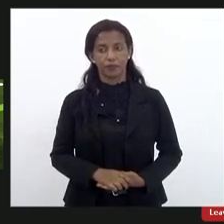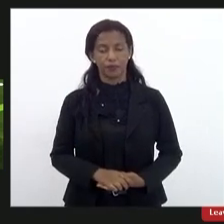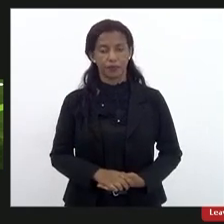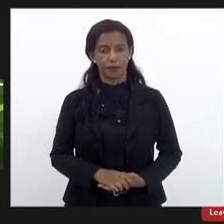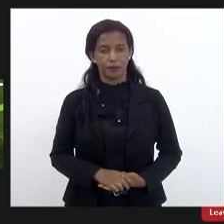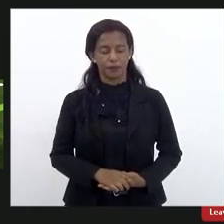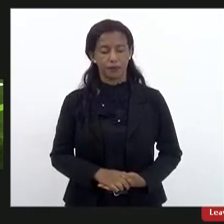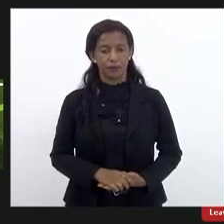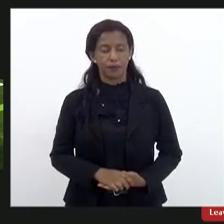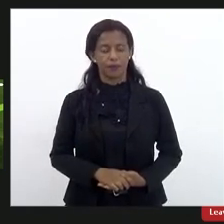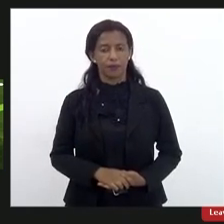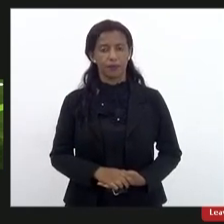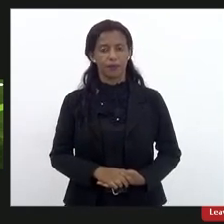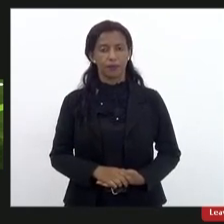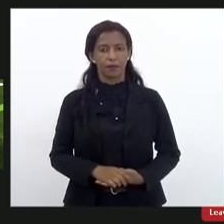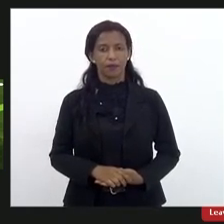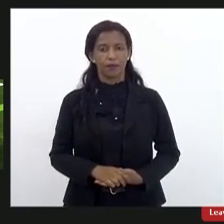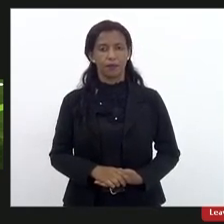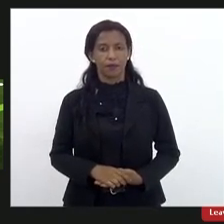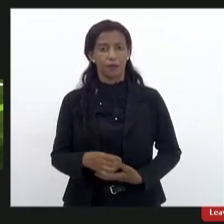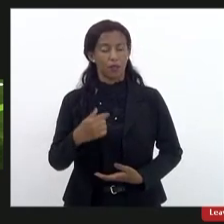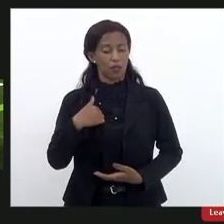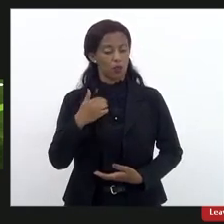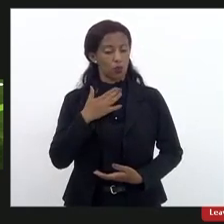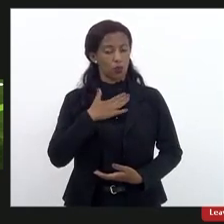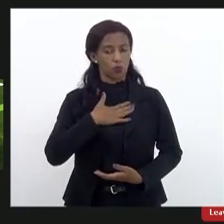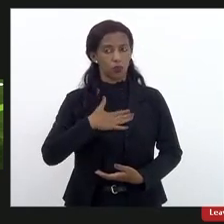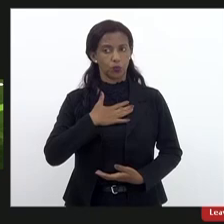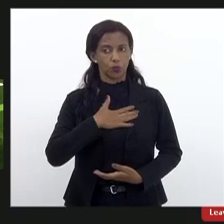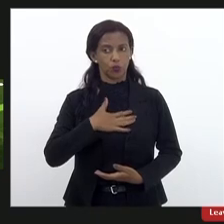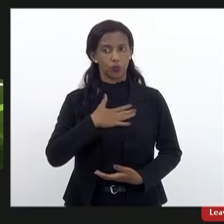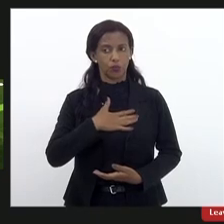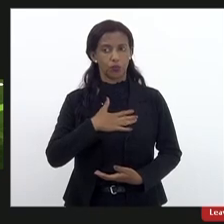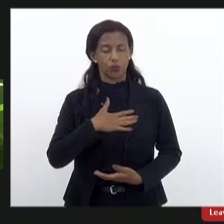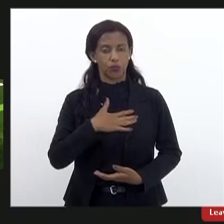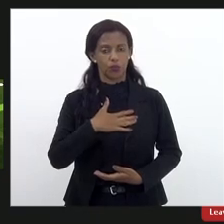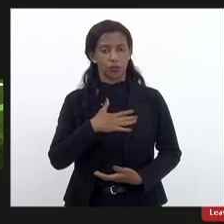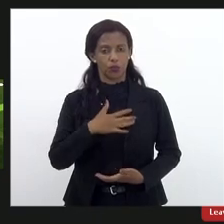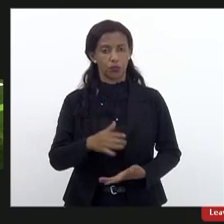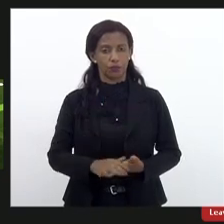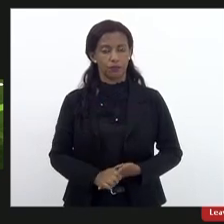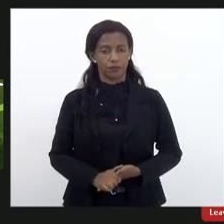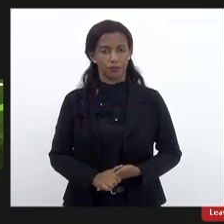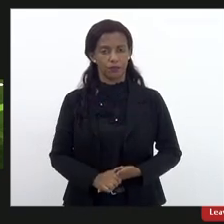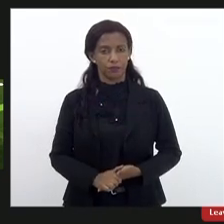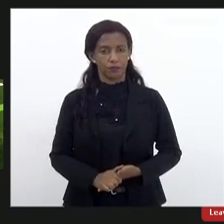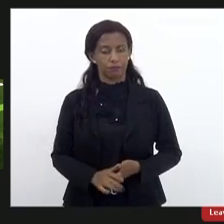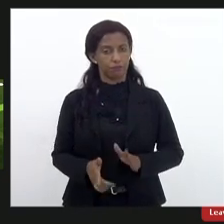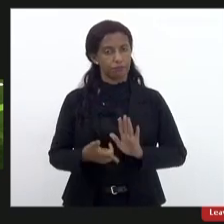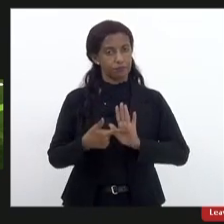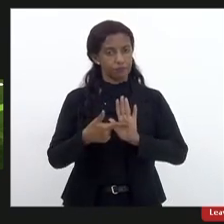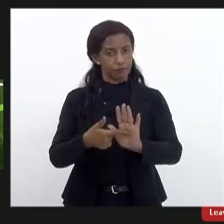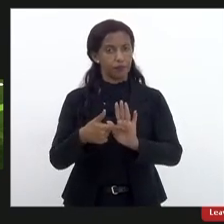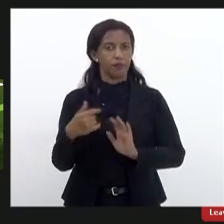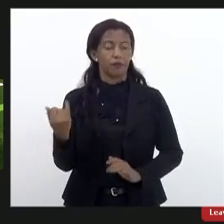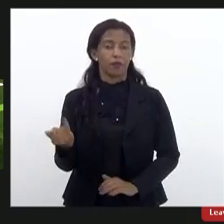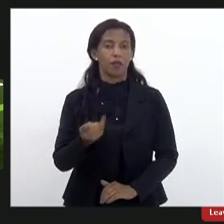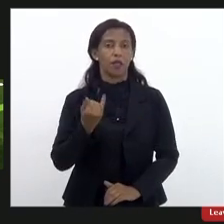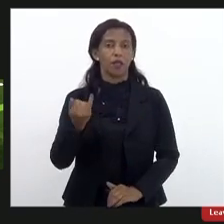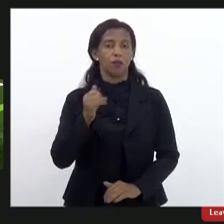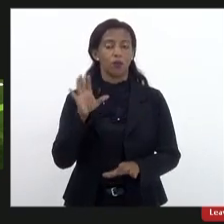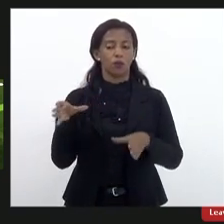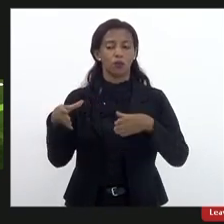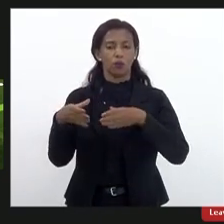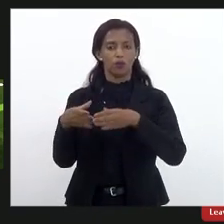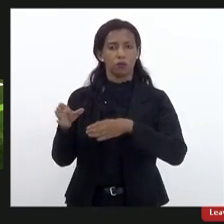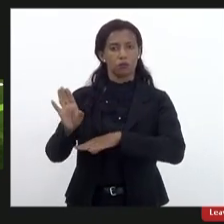eu gostaria de ressaltar aqui a importância do papel do Conselho